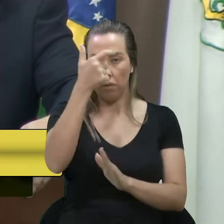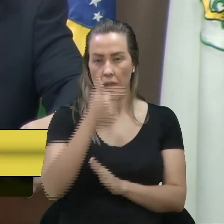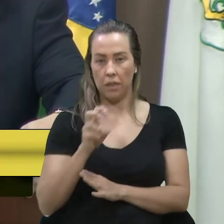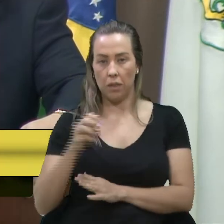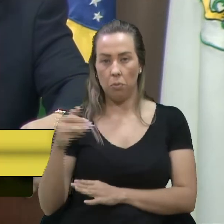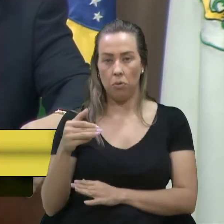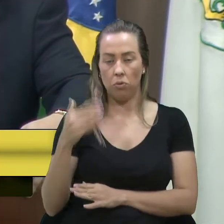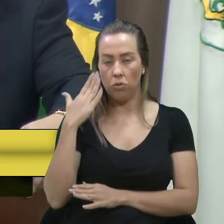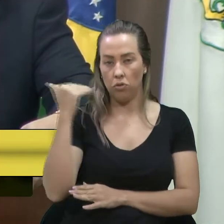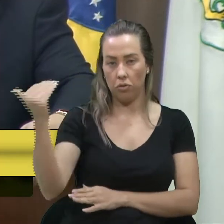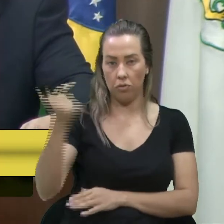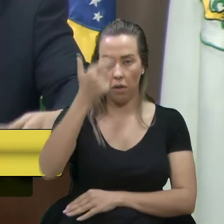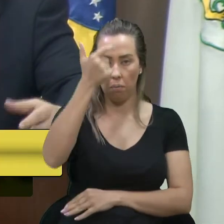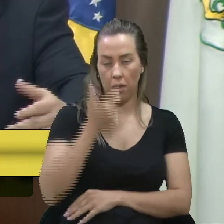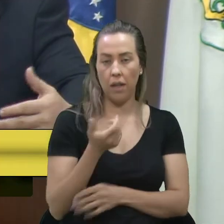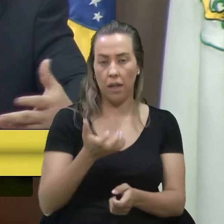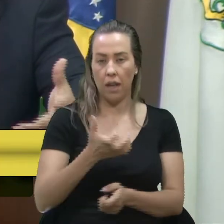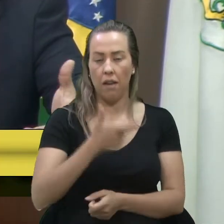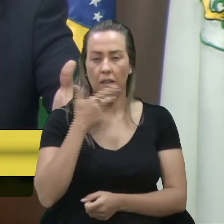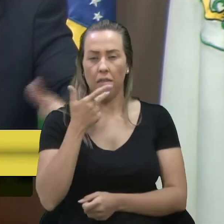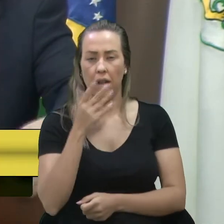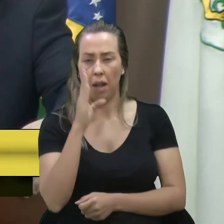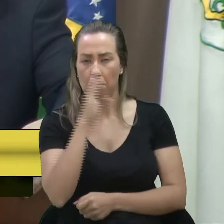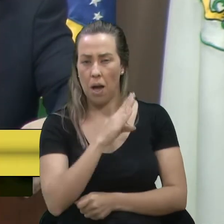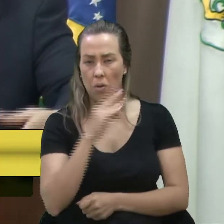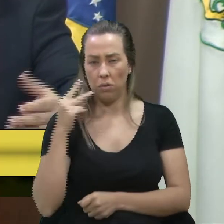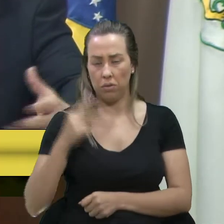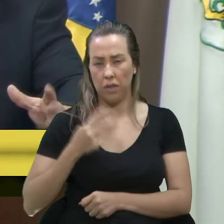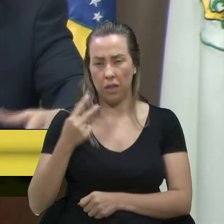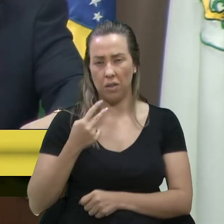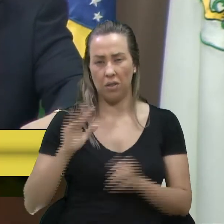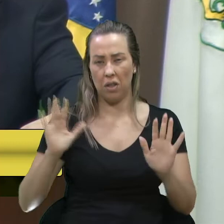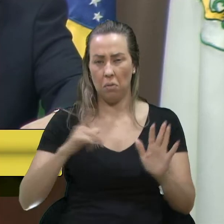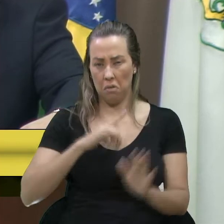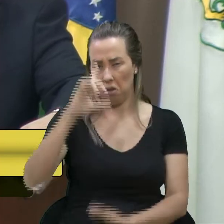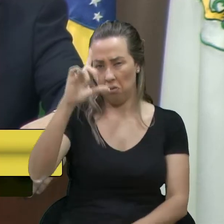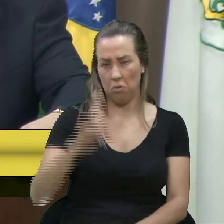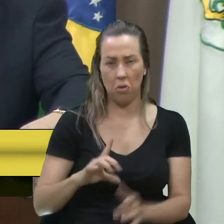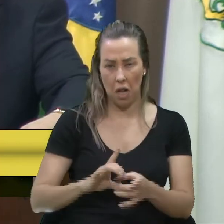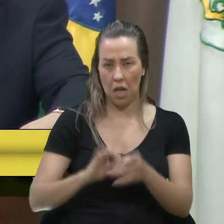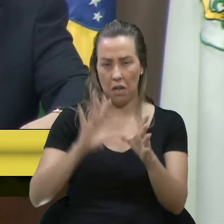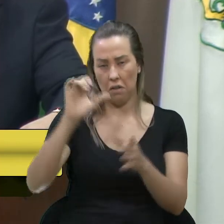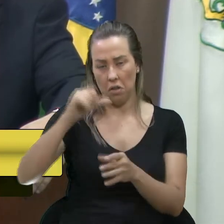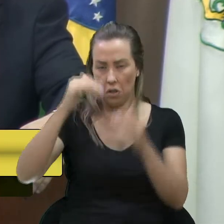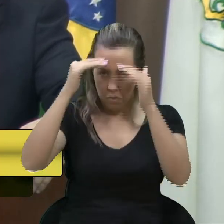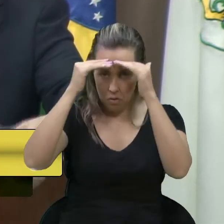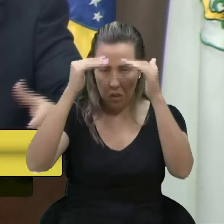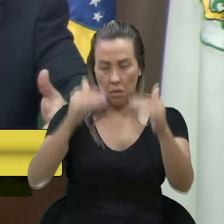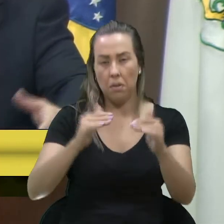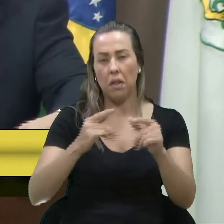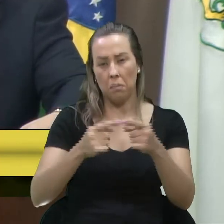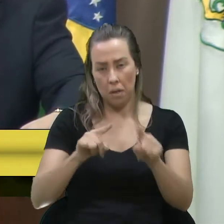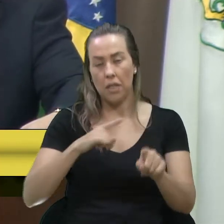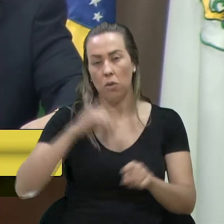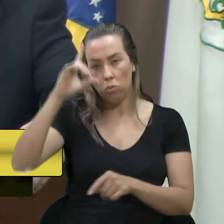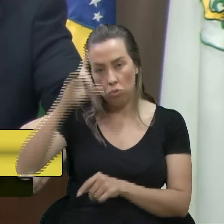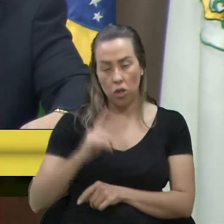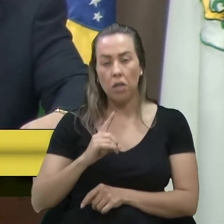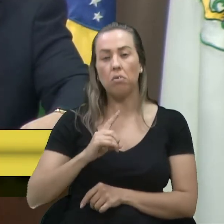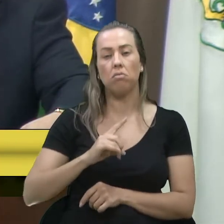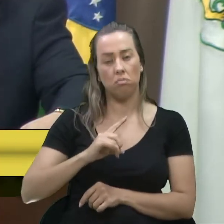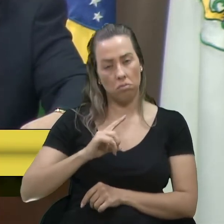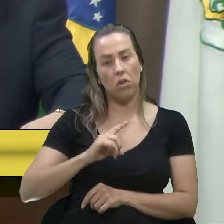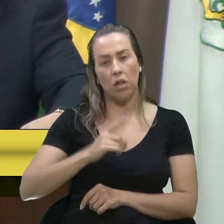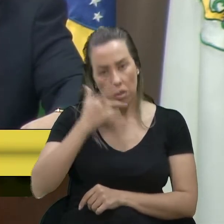de fama, de vir querer repudiar um vereador. Não, tem todo o direito, sem problema nenhum, vou respeitar, mas também tem o meu direito aqui de